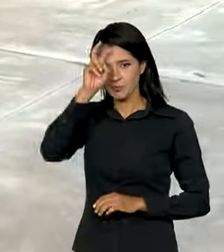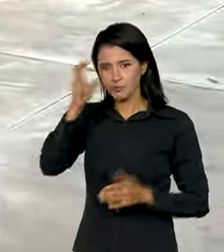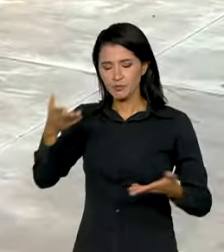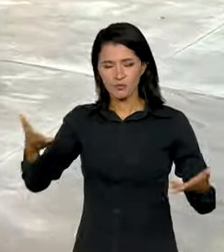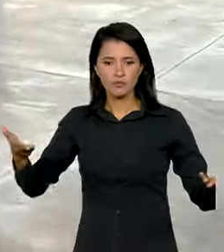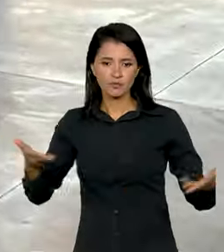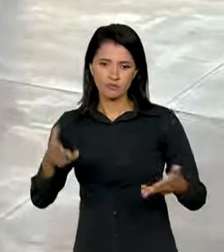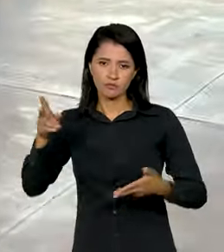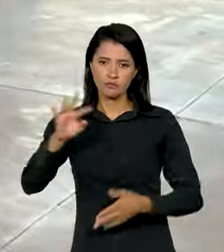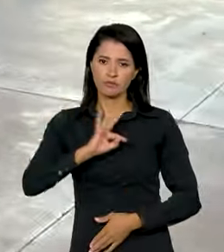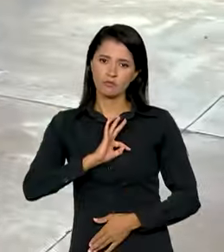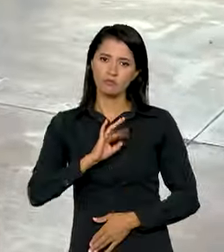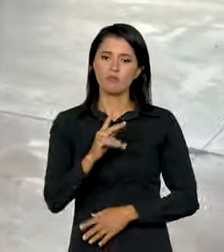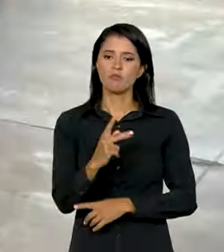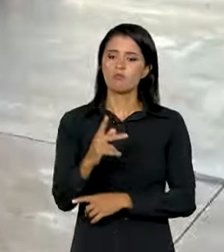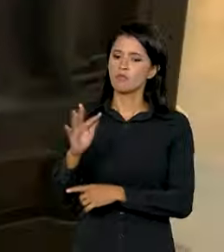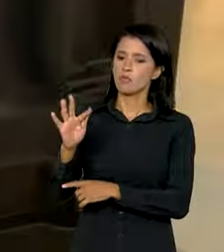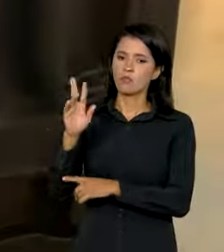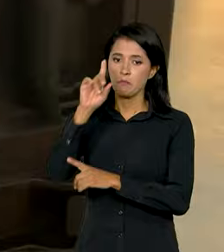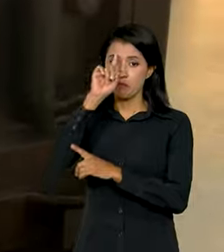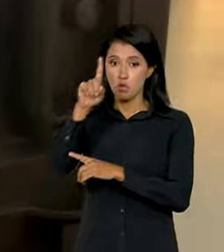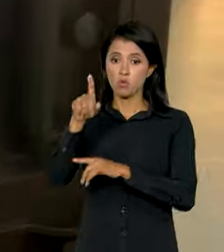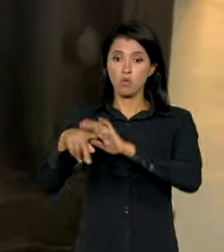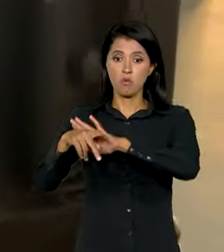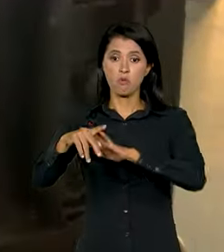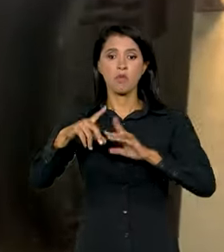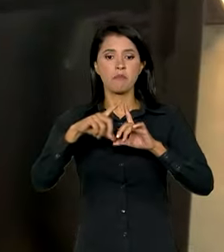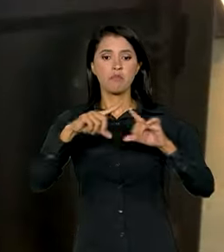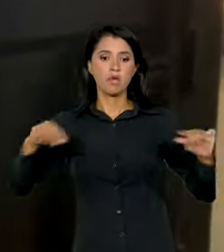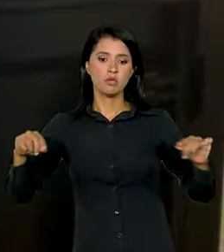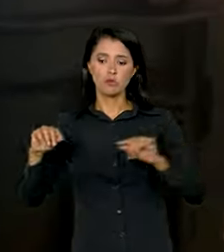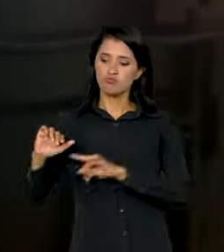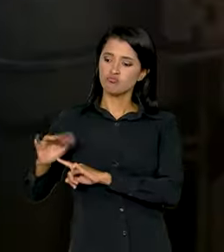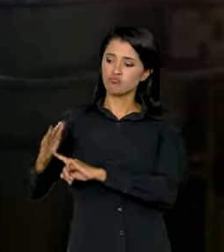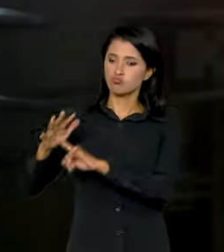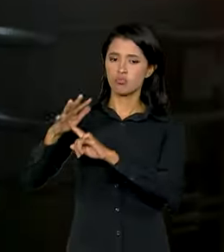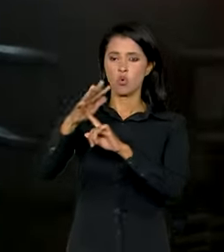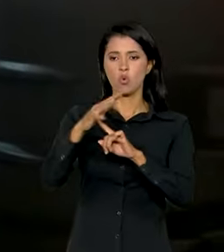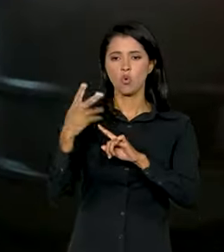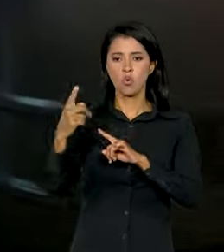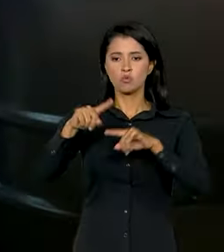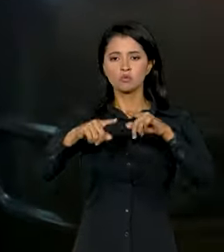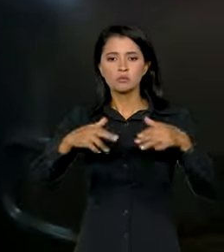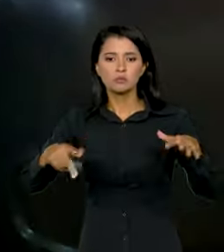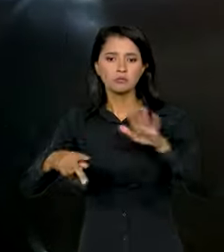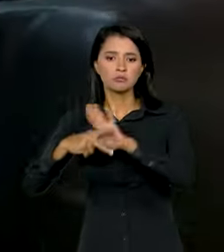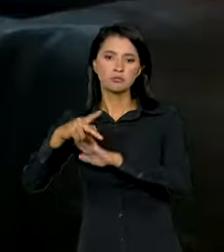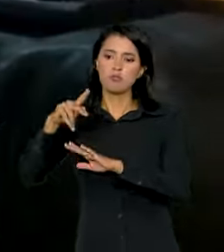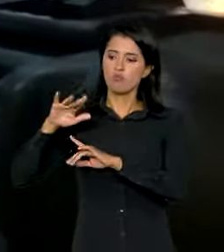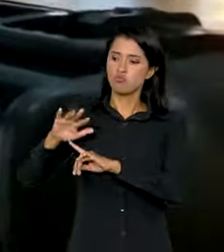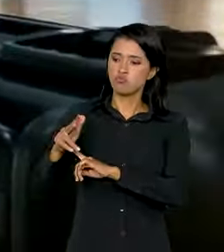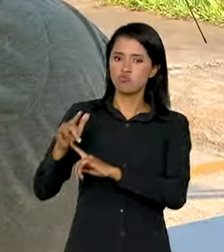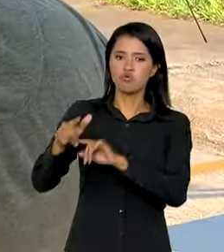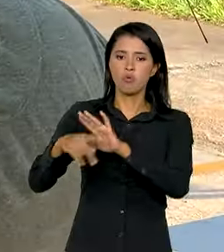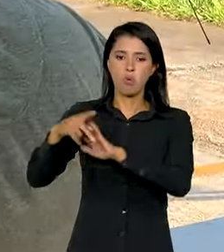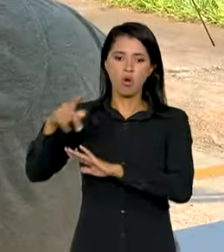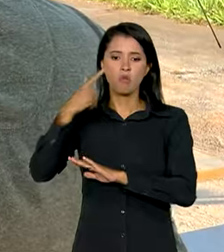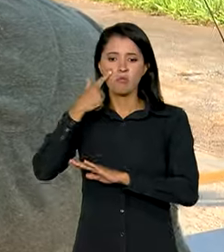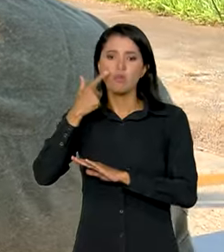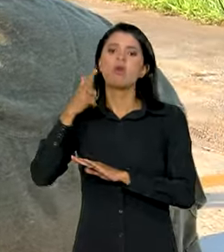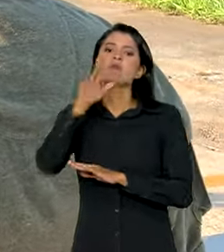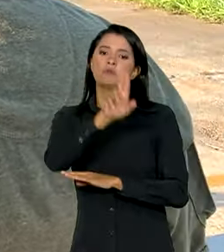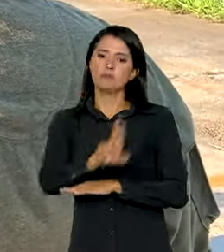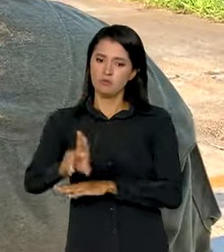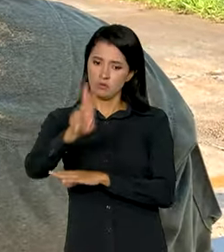-feira, a Polícia Federal enviou de Brasília drones, equipamentos que fazem imagens aéreas e que vão